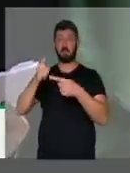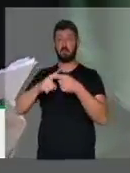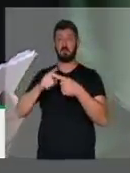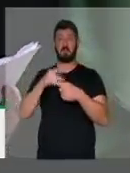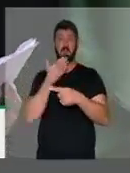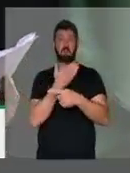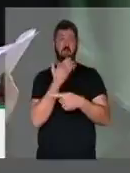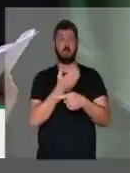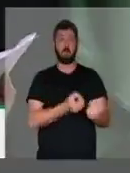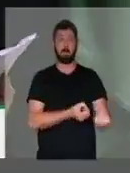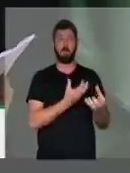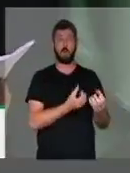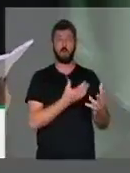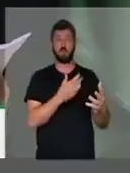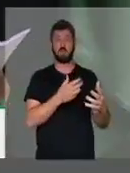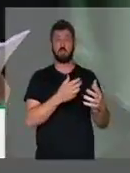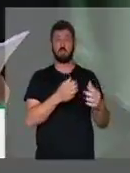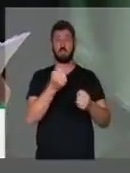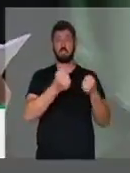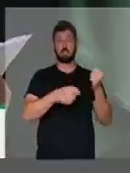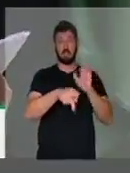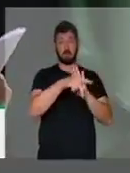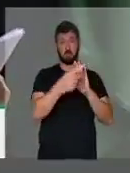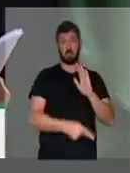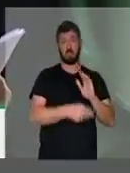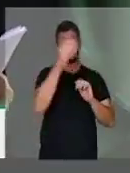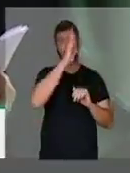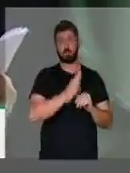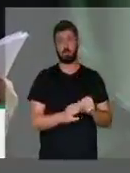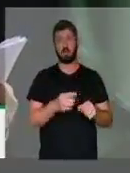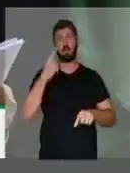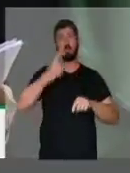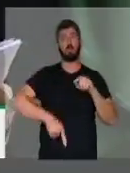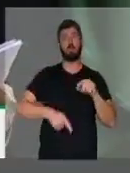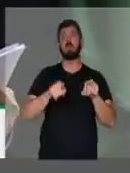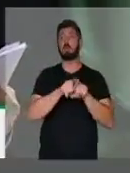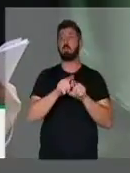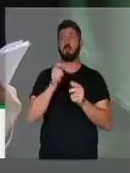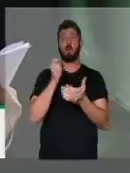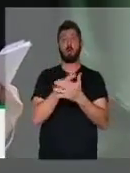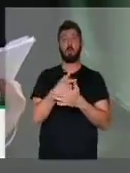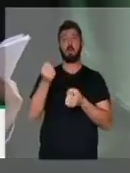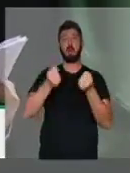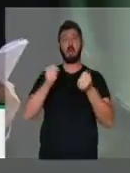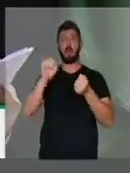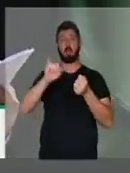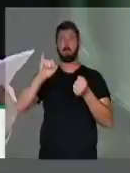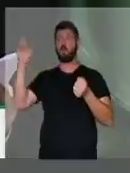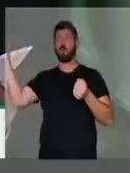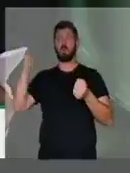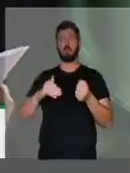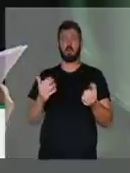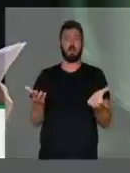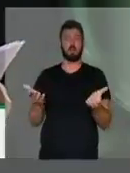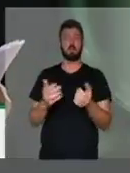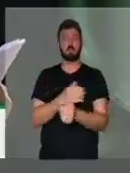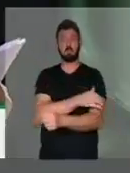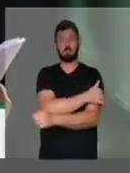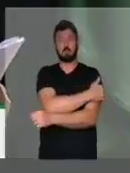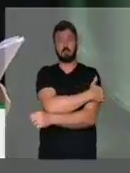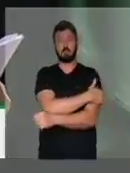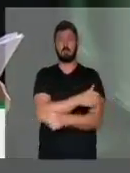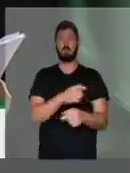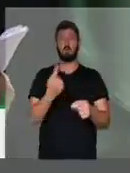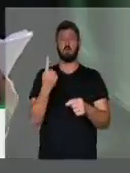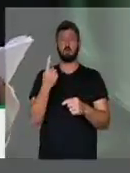traz favores à produção de carros brasileiros, impedindo até a importação de outros automóveis, que